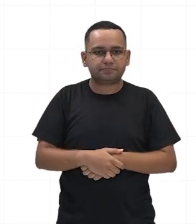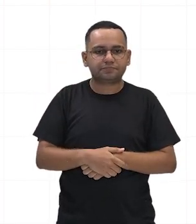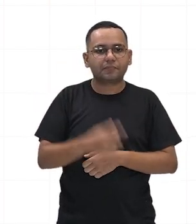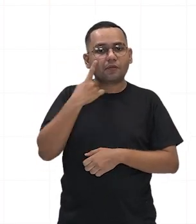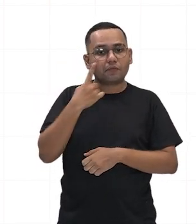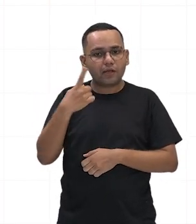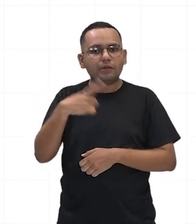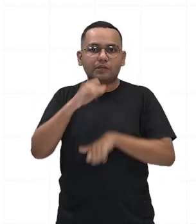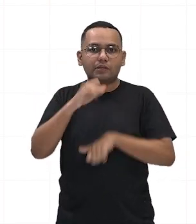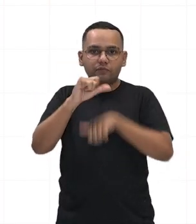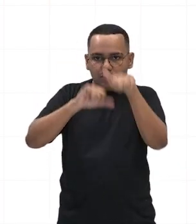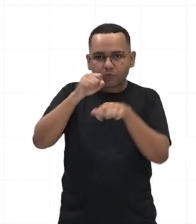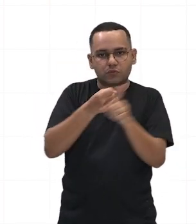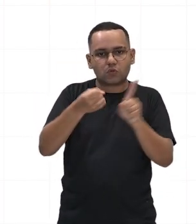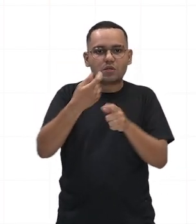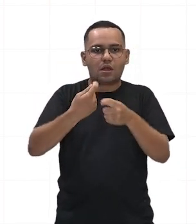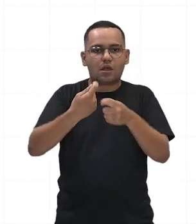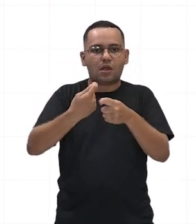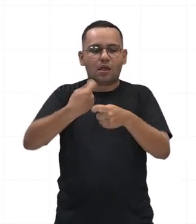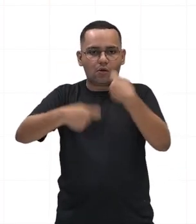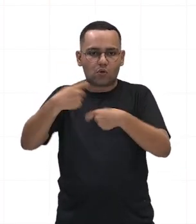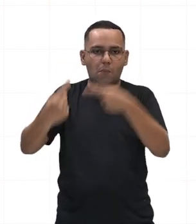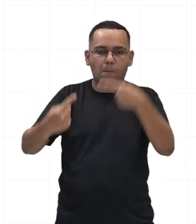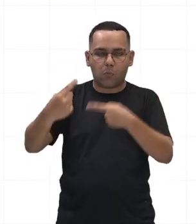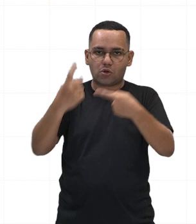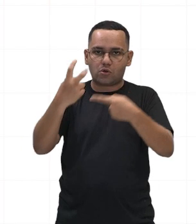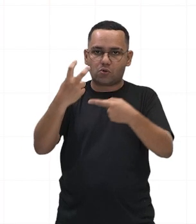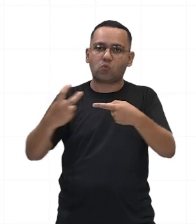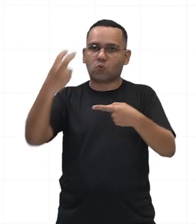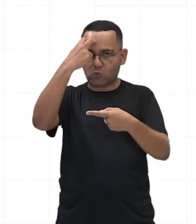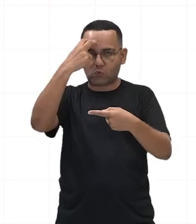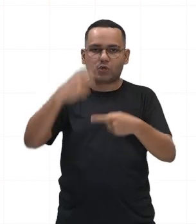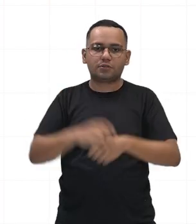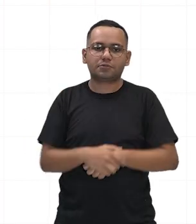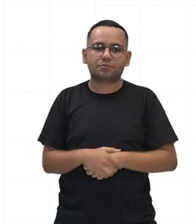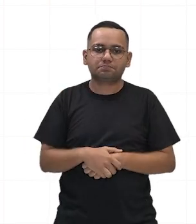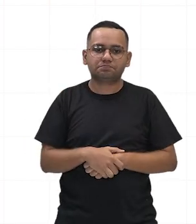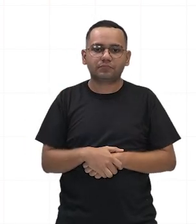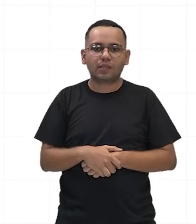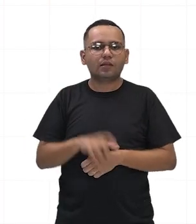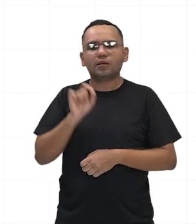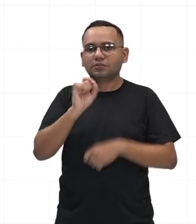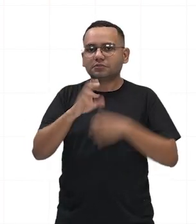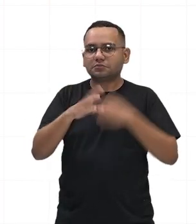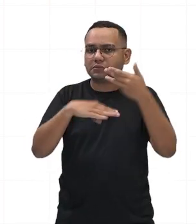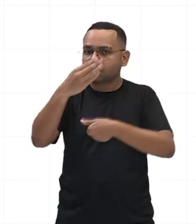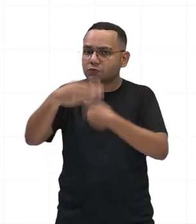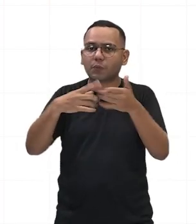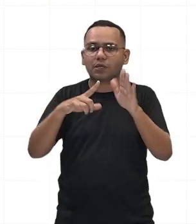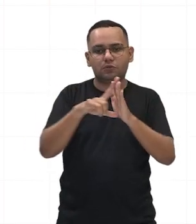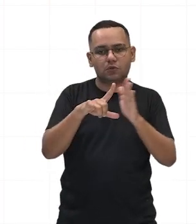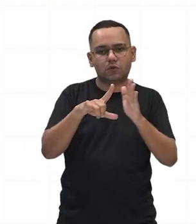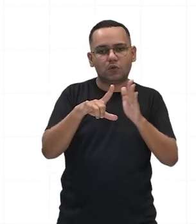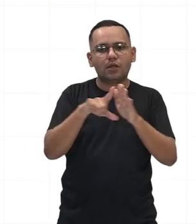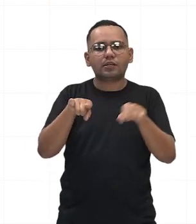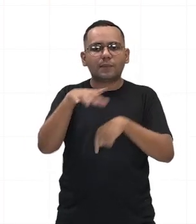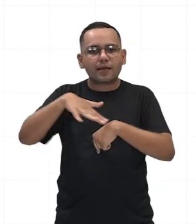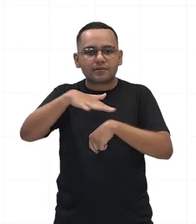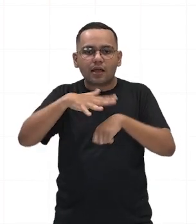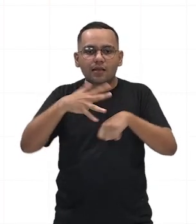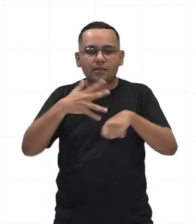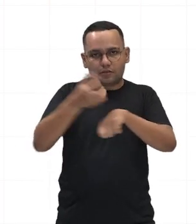aconteceram aí com as conquistas. Desenvolvimento do comércio com as colônias e o enriquecimento com a